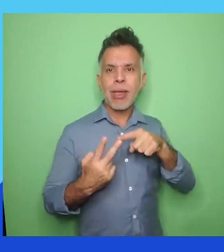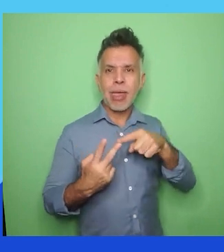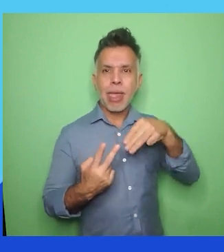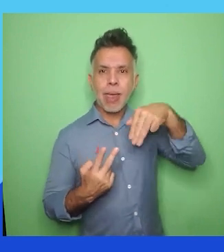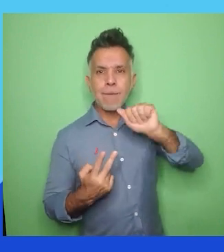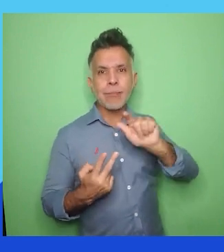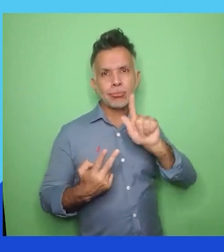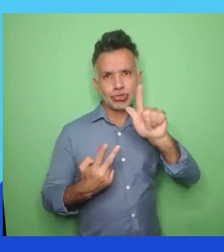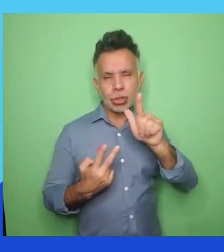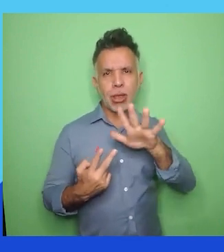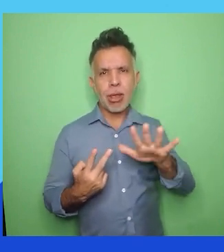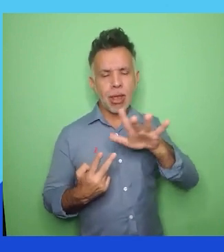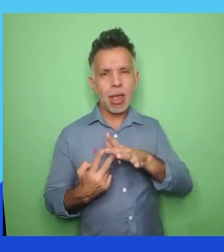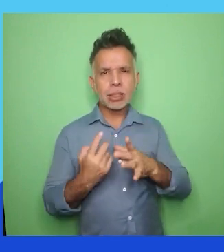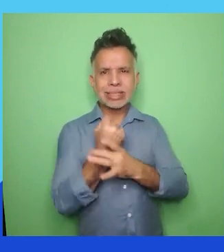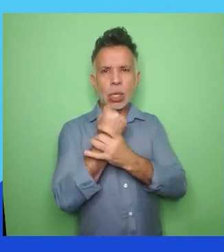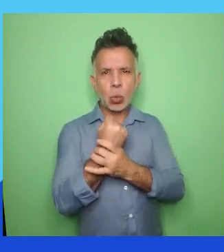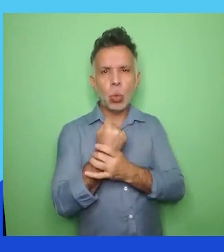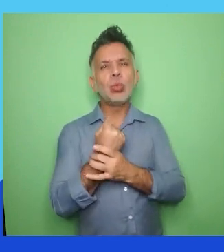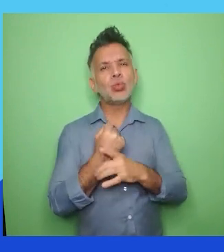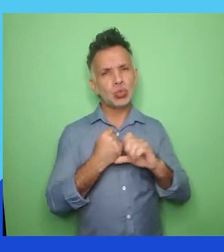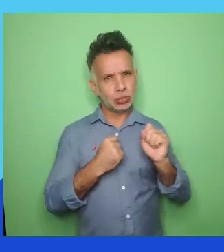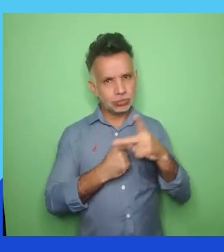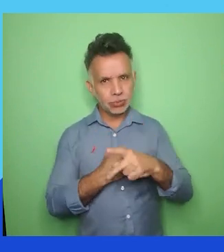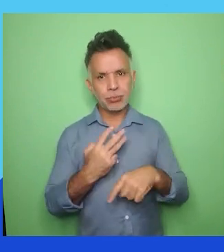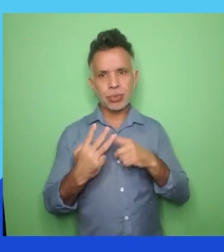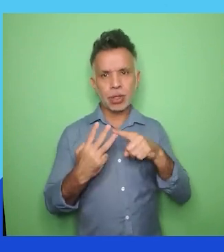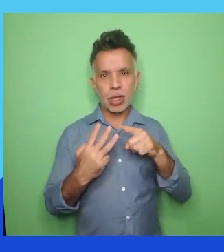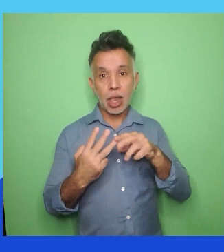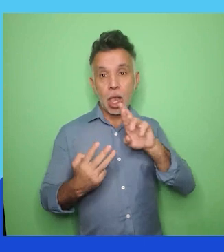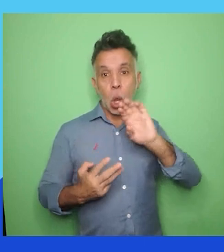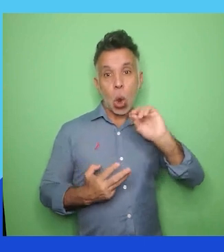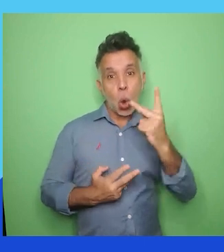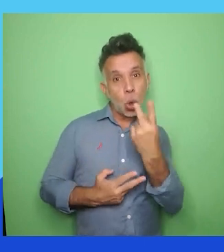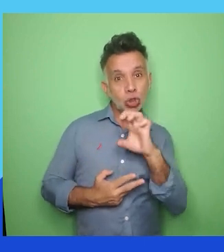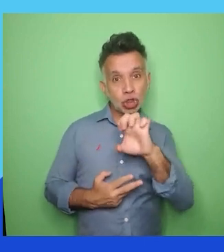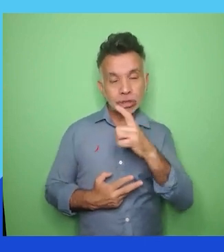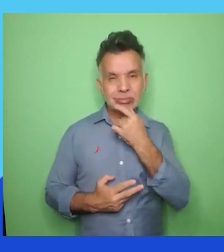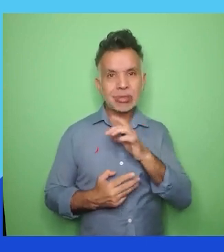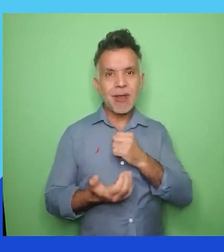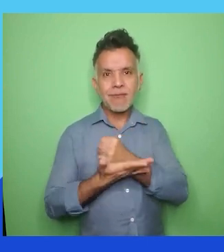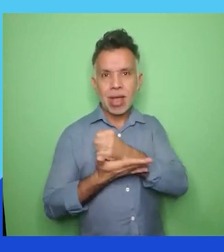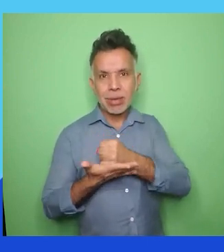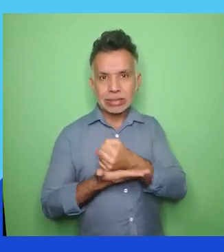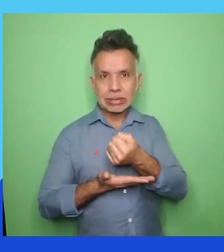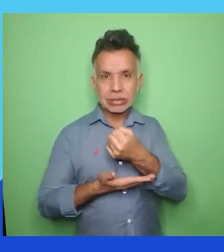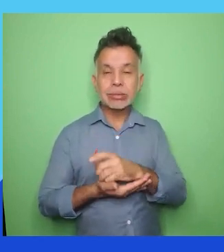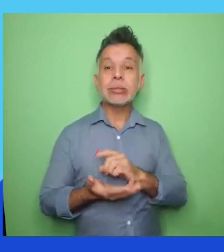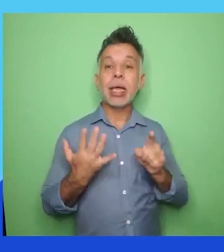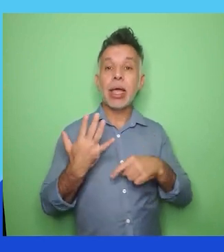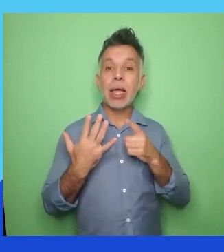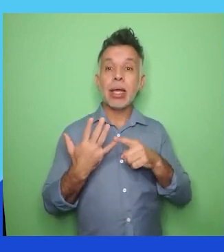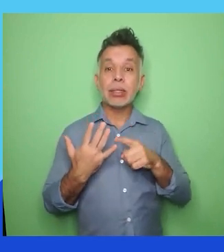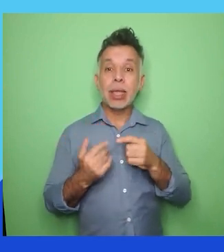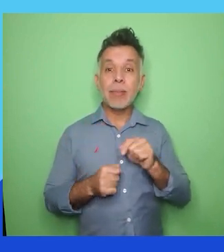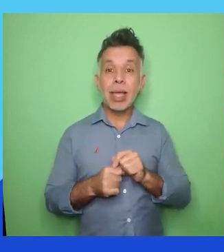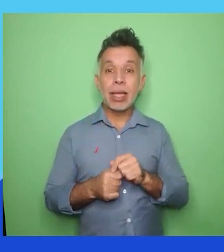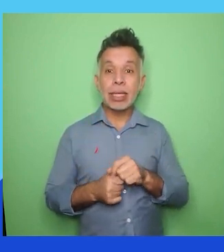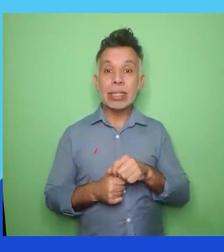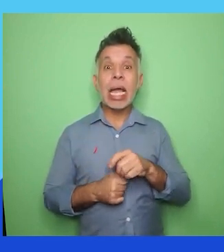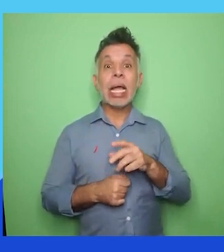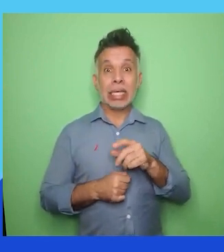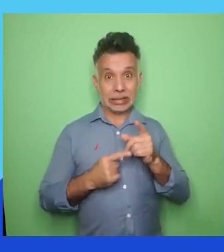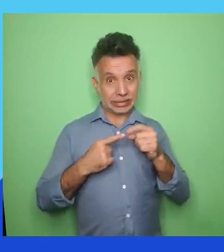Roche Farmacêutica. Temos agora Senac. Administração Regional do Rio Grande do Sul.